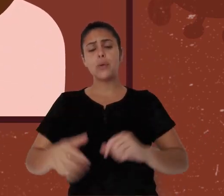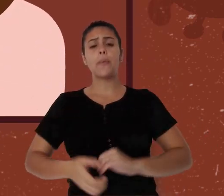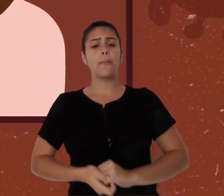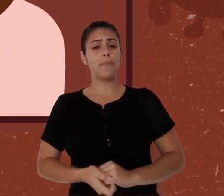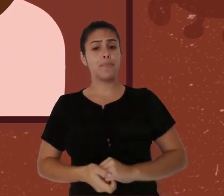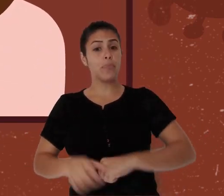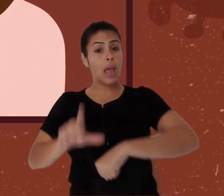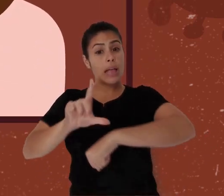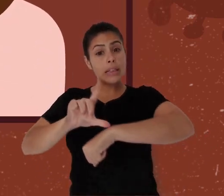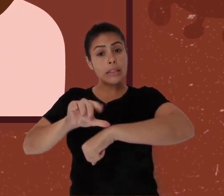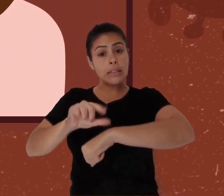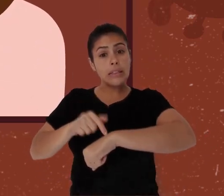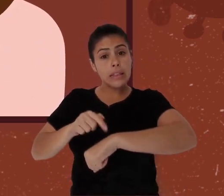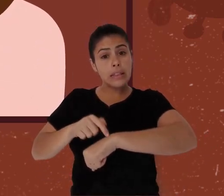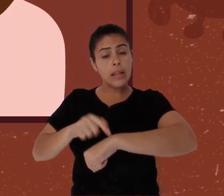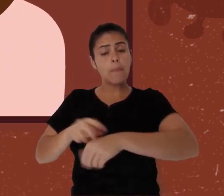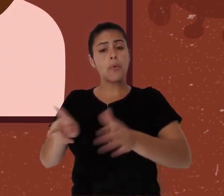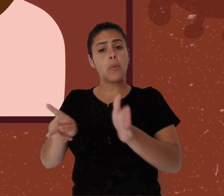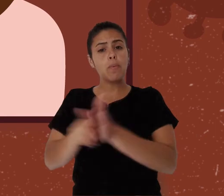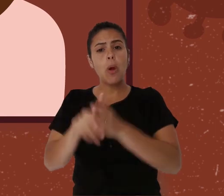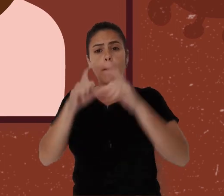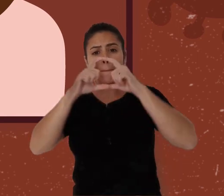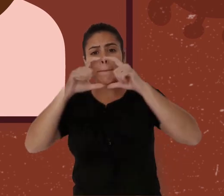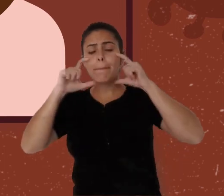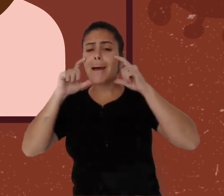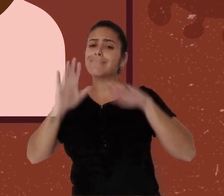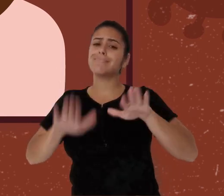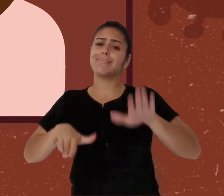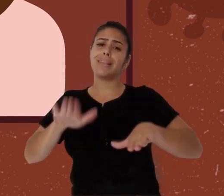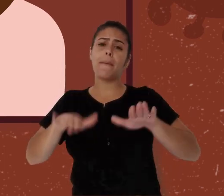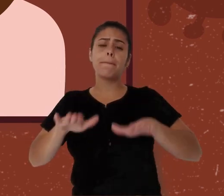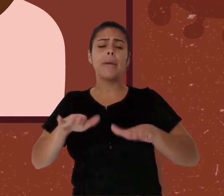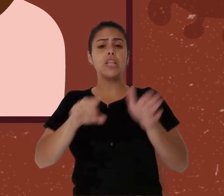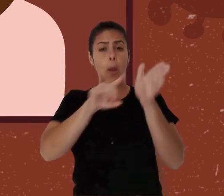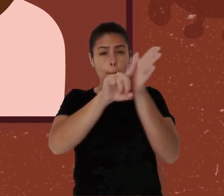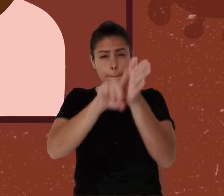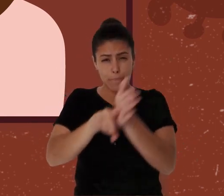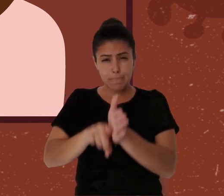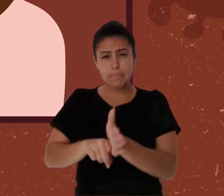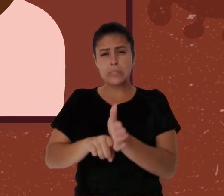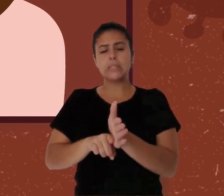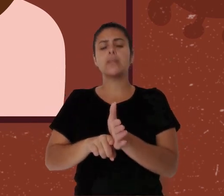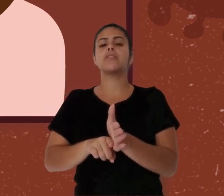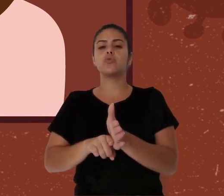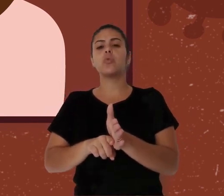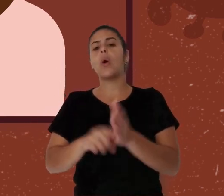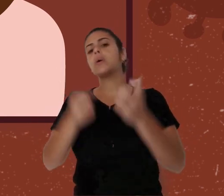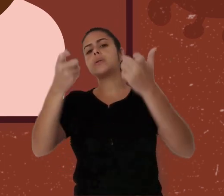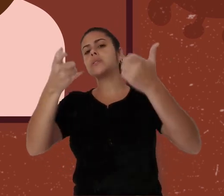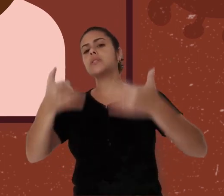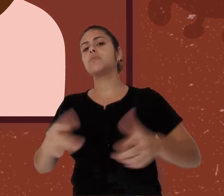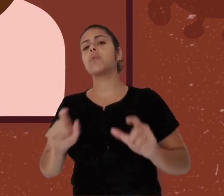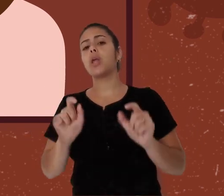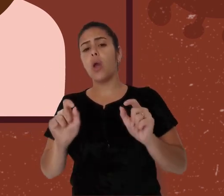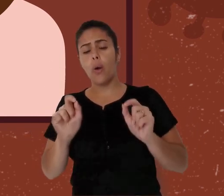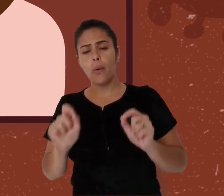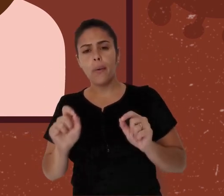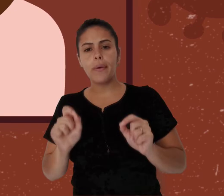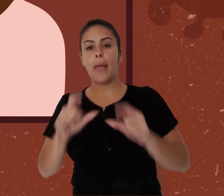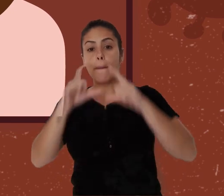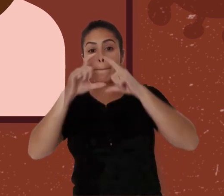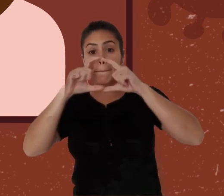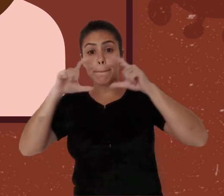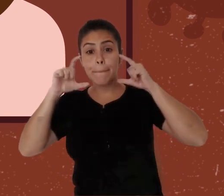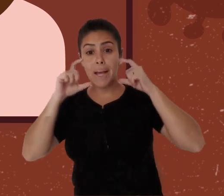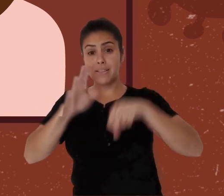variar. De acordo com a Sociedade Brasileira de Pneumologia e Tisiologia, a máscara caseira feita com tecido